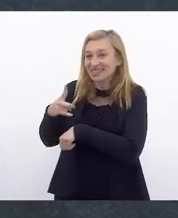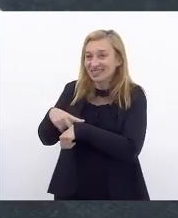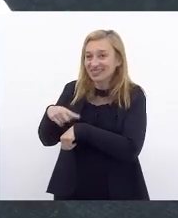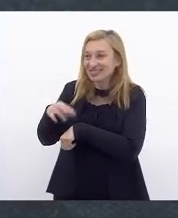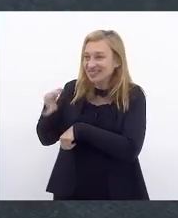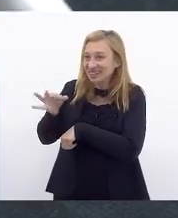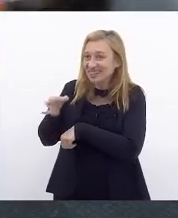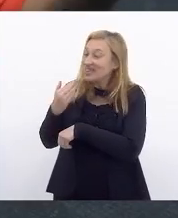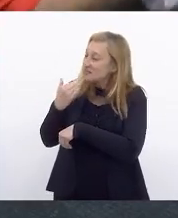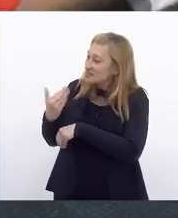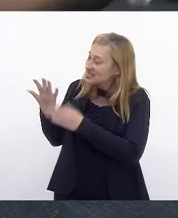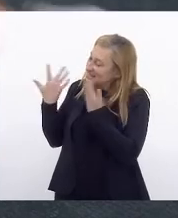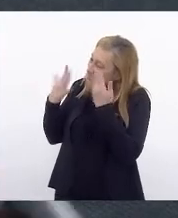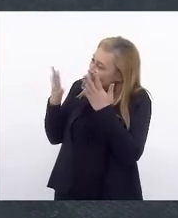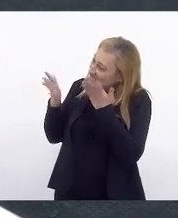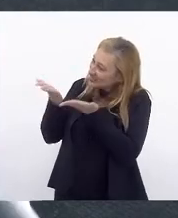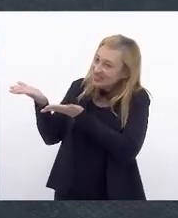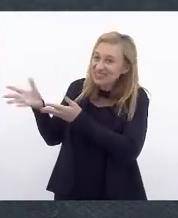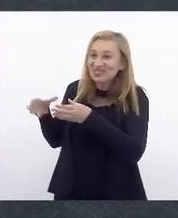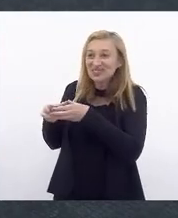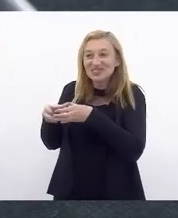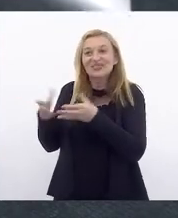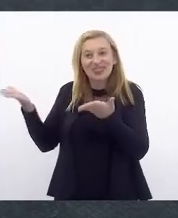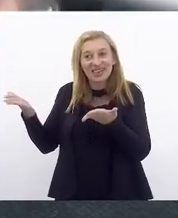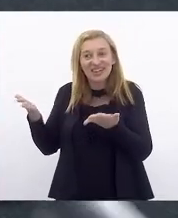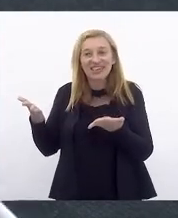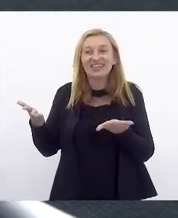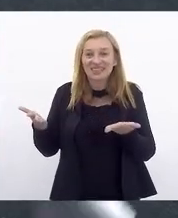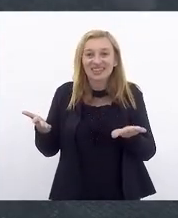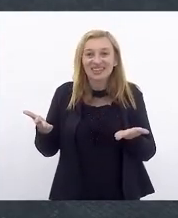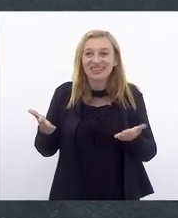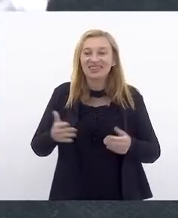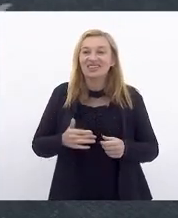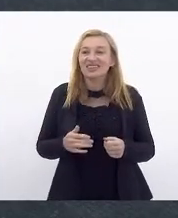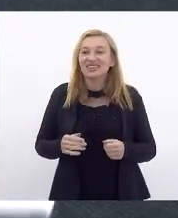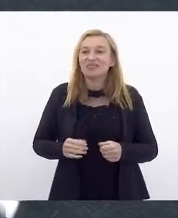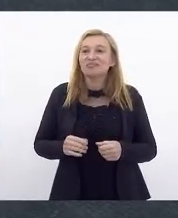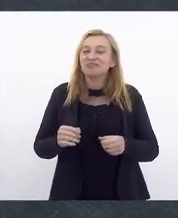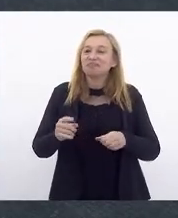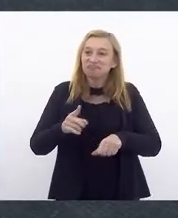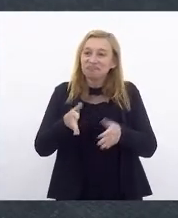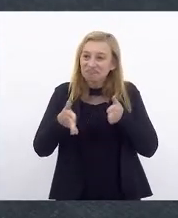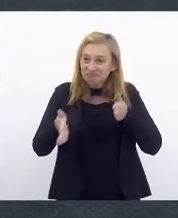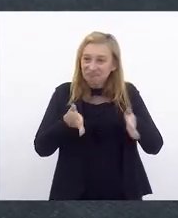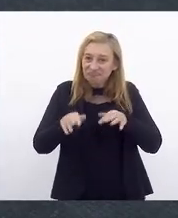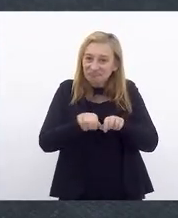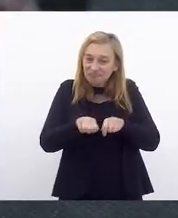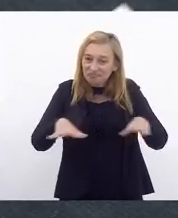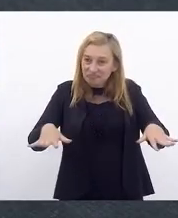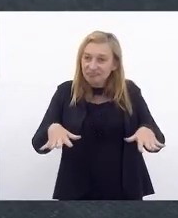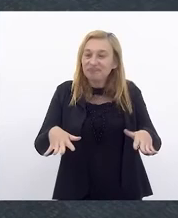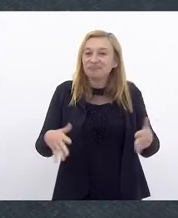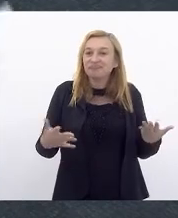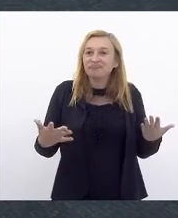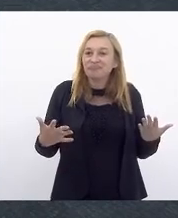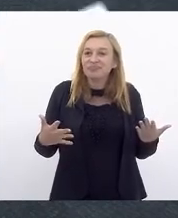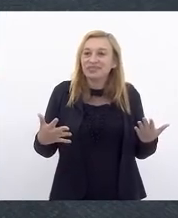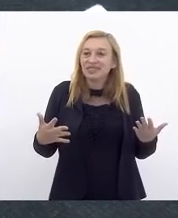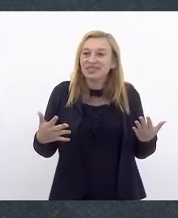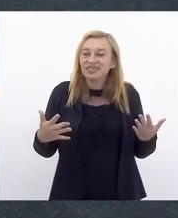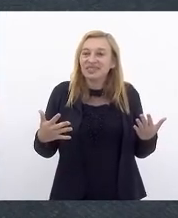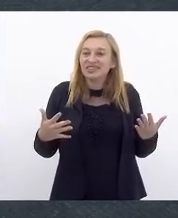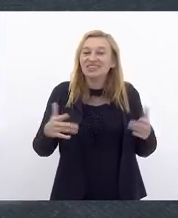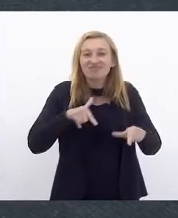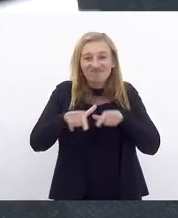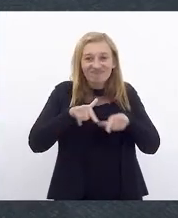Então, eu queria pedir aplausos para essa galera que faz circular nesse período de pandemia, gera